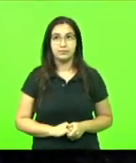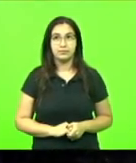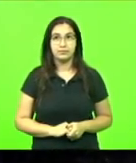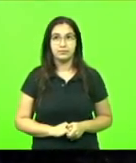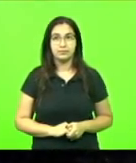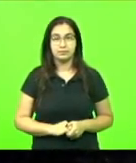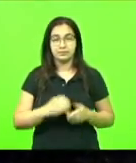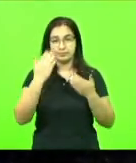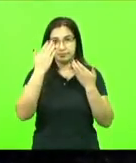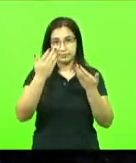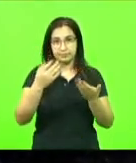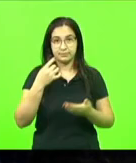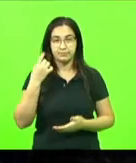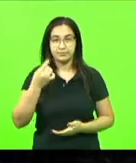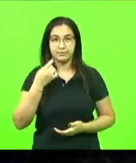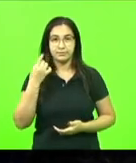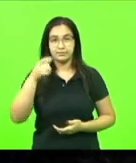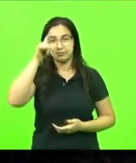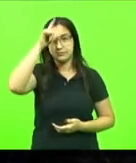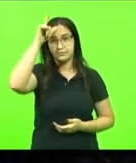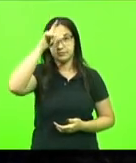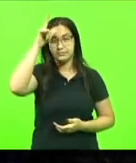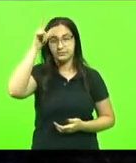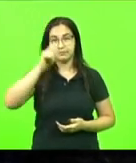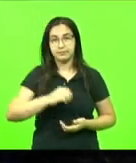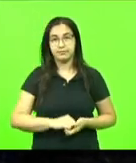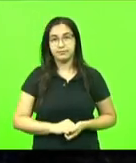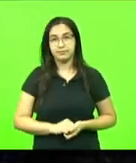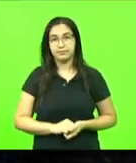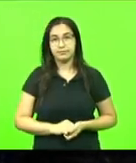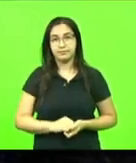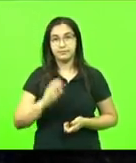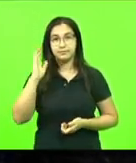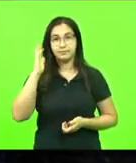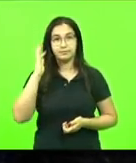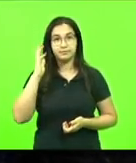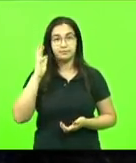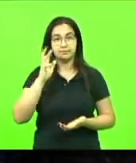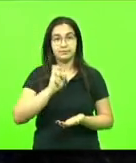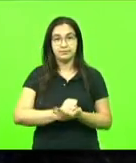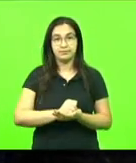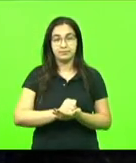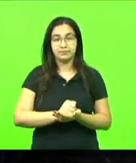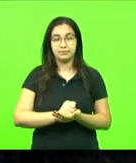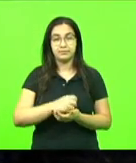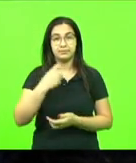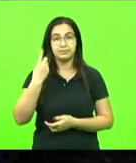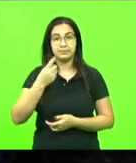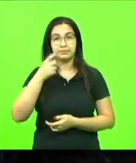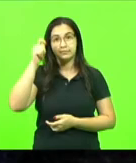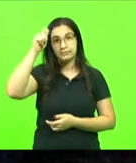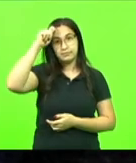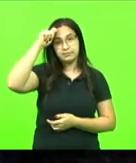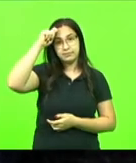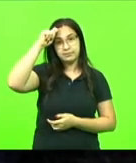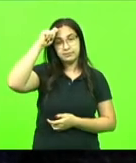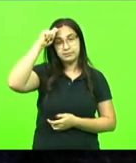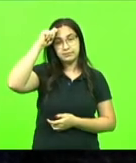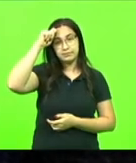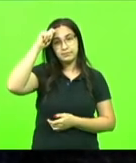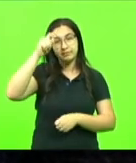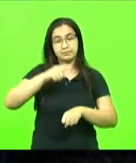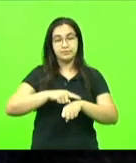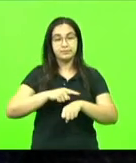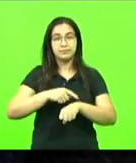Obrigado, deputado Sargento Lima. Próximo orador inscrito, deputado Adrianinho, que tem um tempo de até 10 minutos para a sua